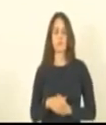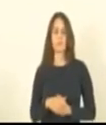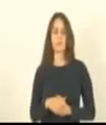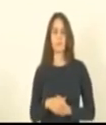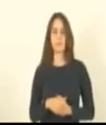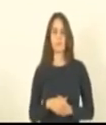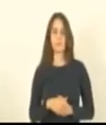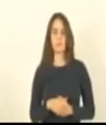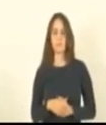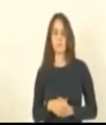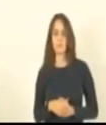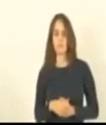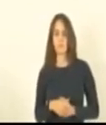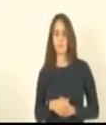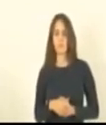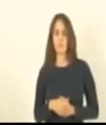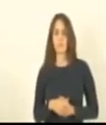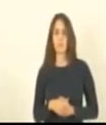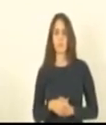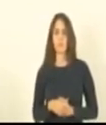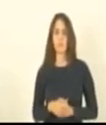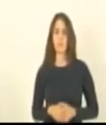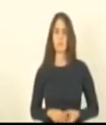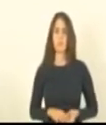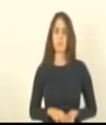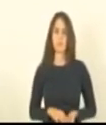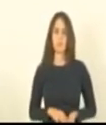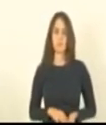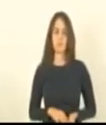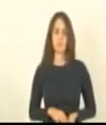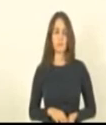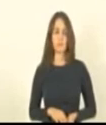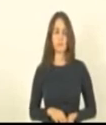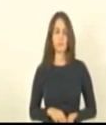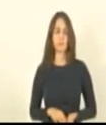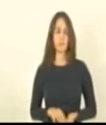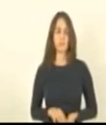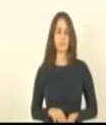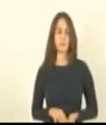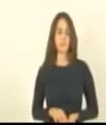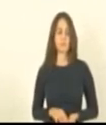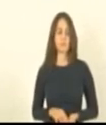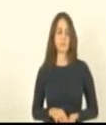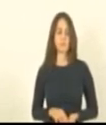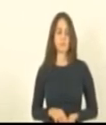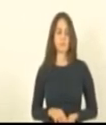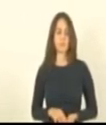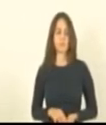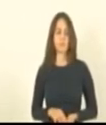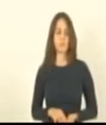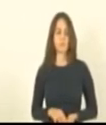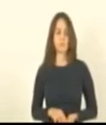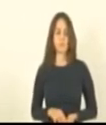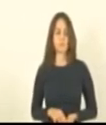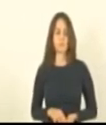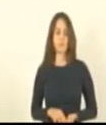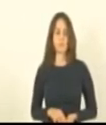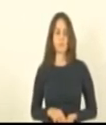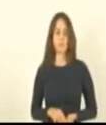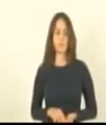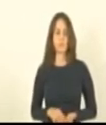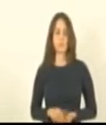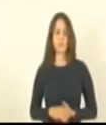coração margurado porra coração não 4-3 para manter o veto 4-3